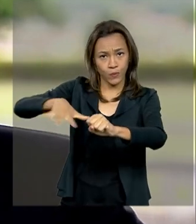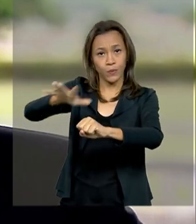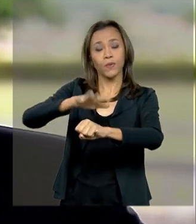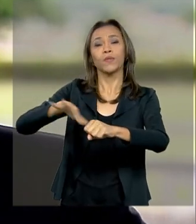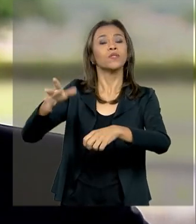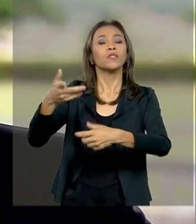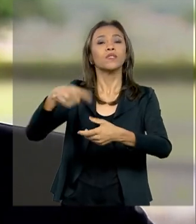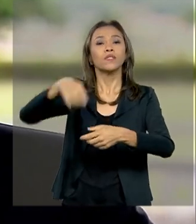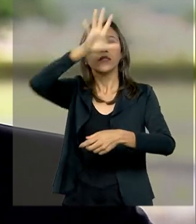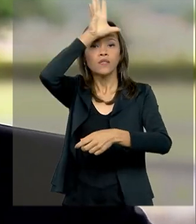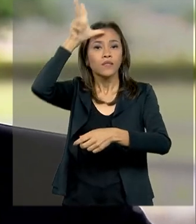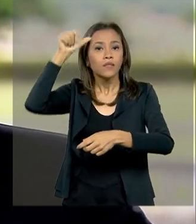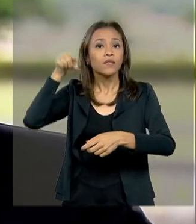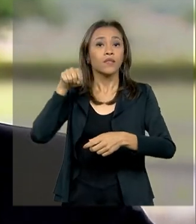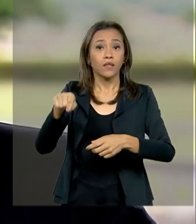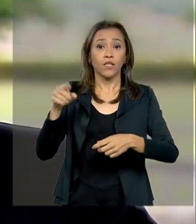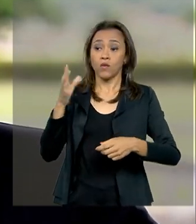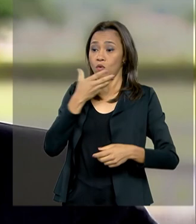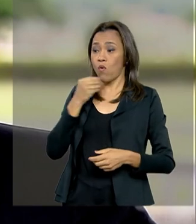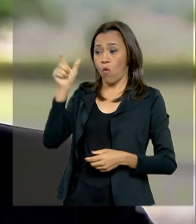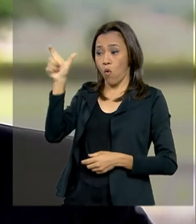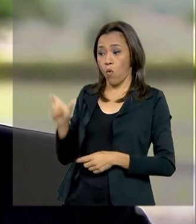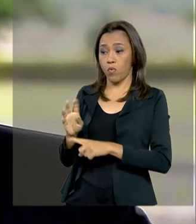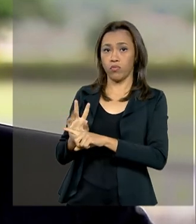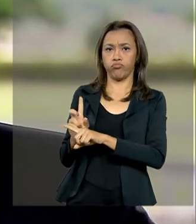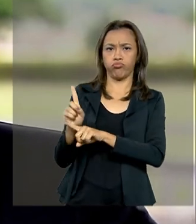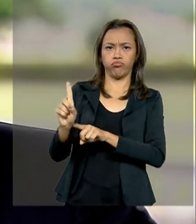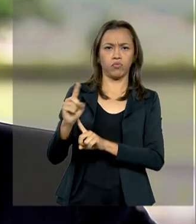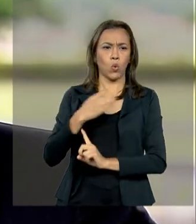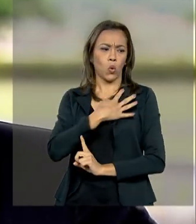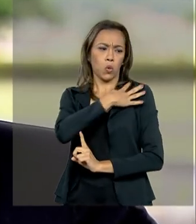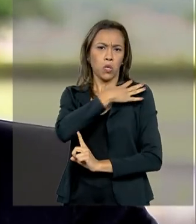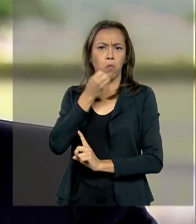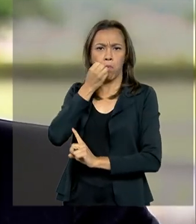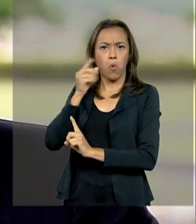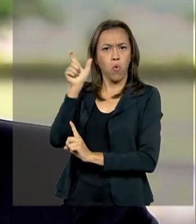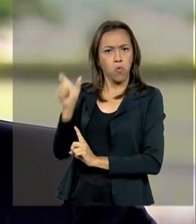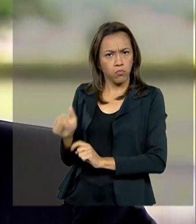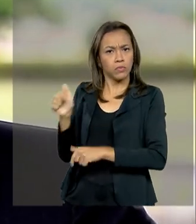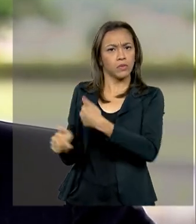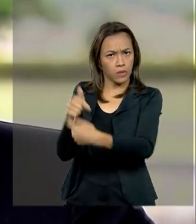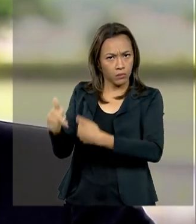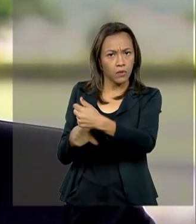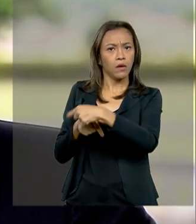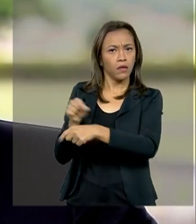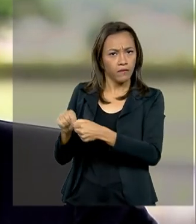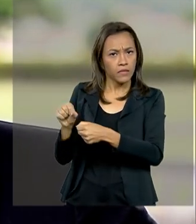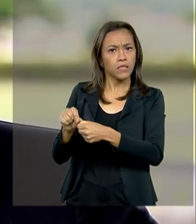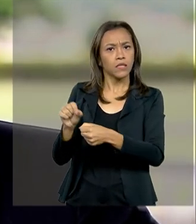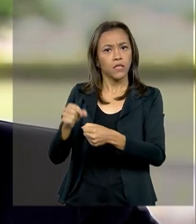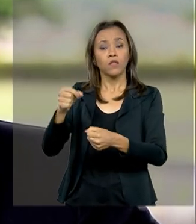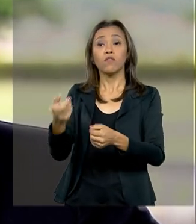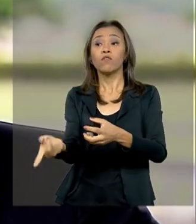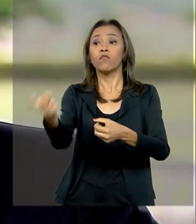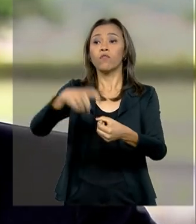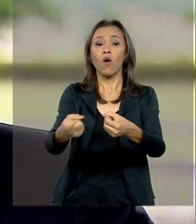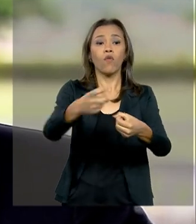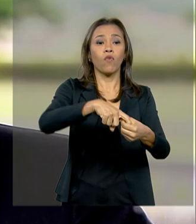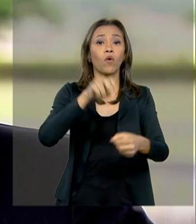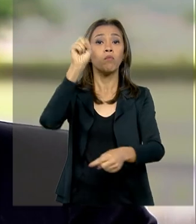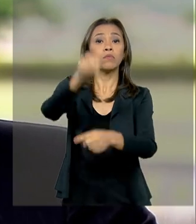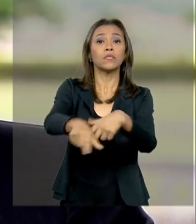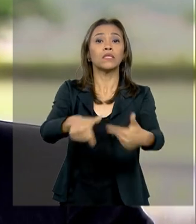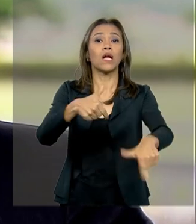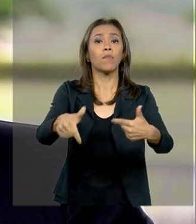Exército, por coincidência. Está fazendo um trabalho excepcional, está resgatando empregos. Vem